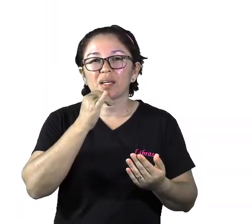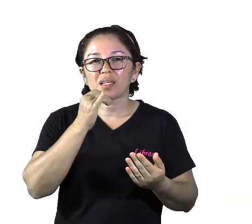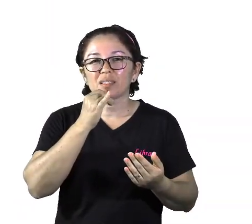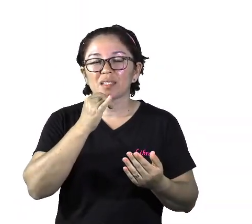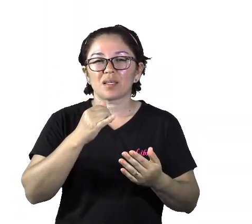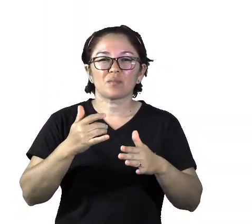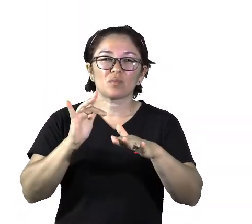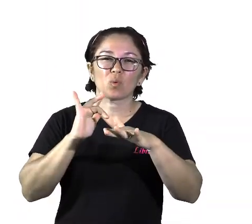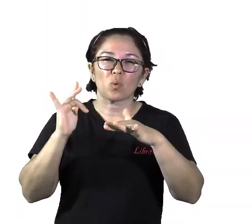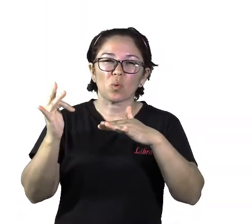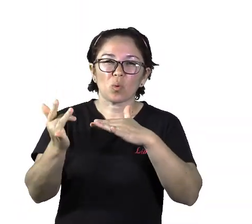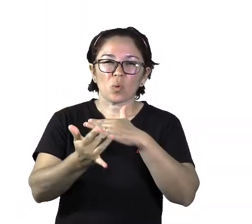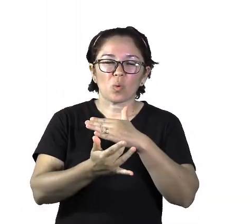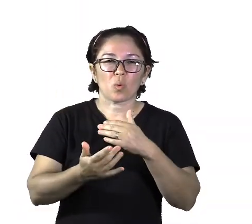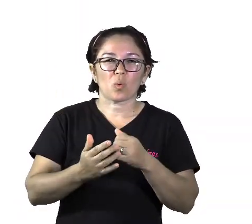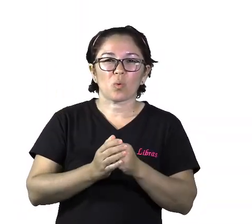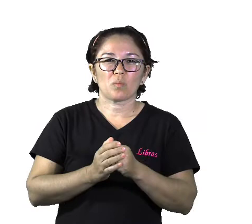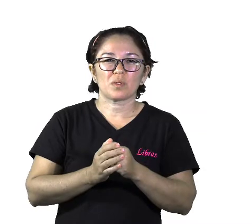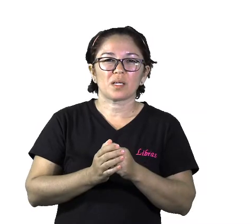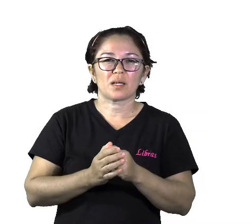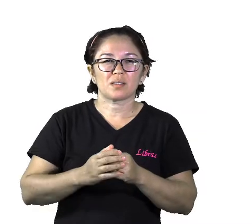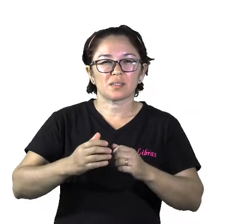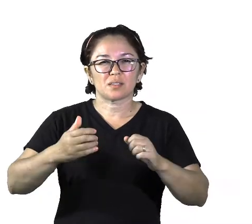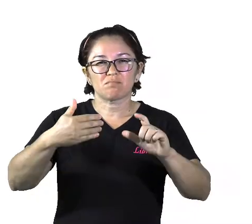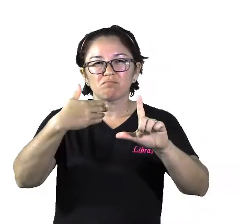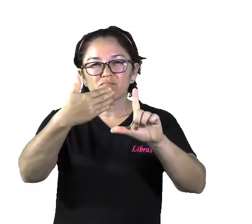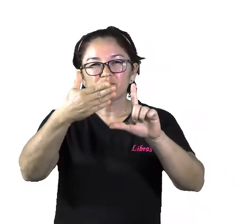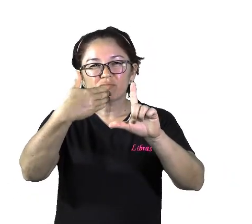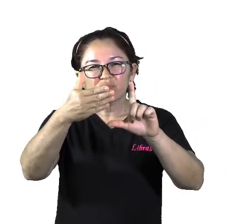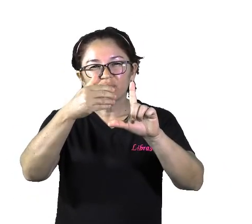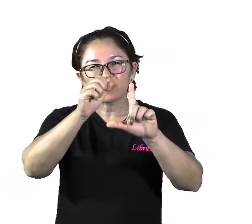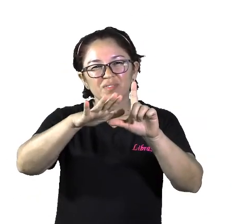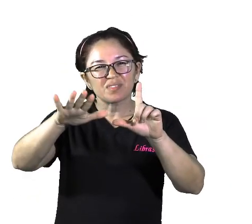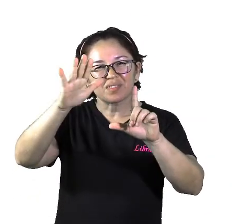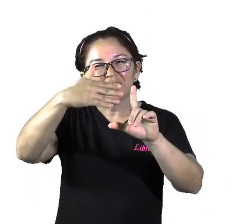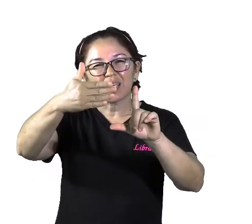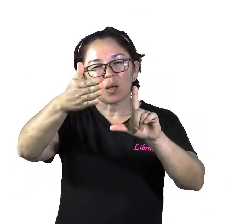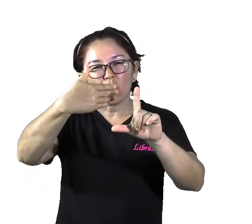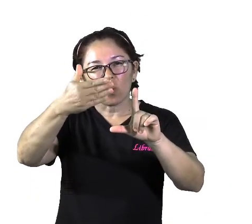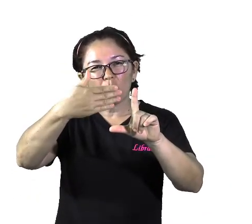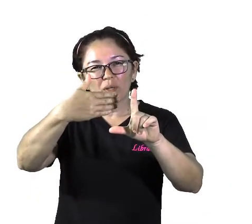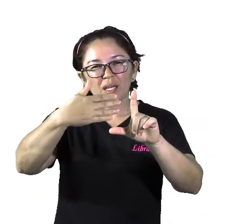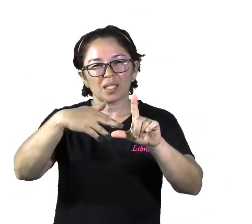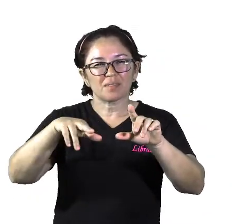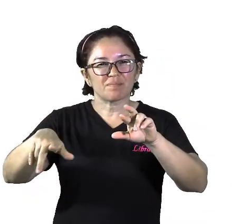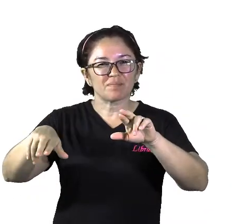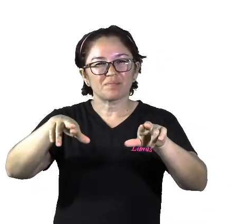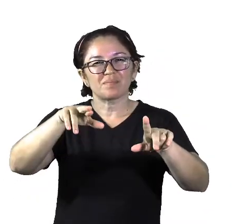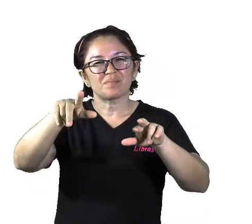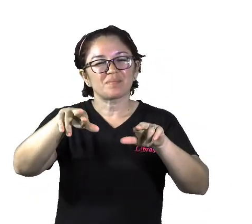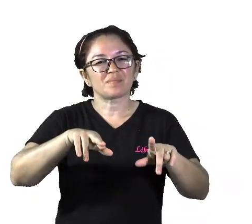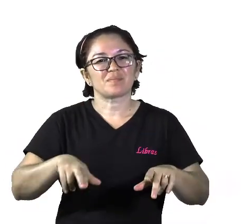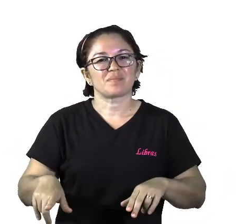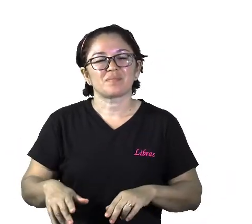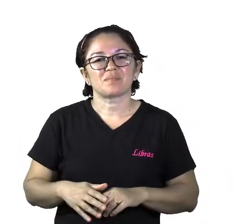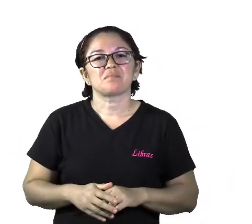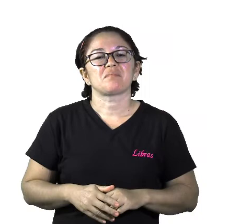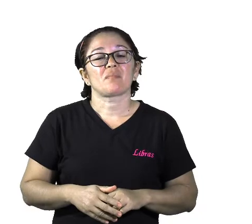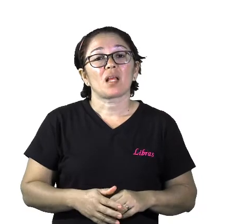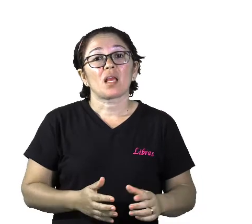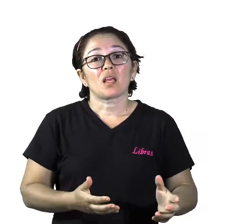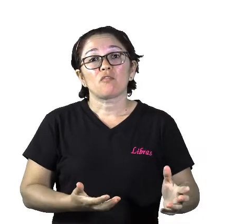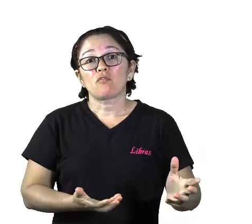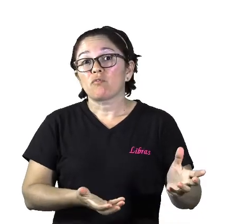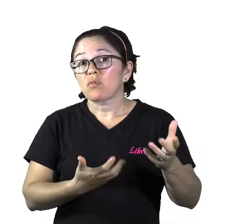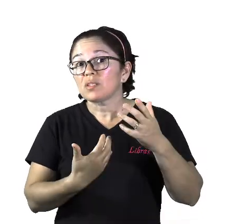assim mudando completamente a maneira como nós escrevemos. É verdade. Os homens, eles começaram, os